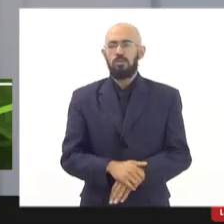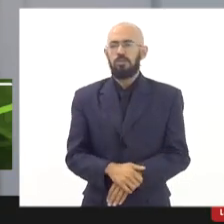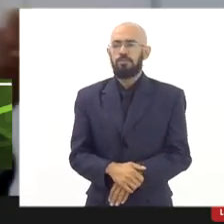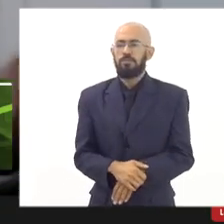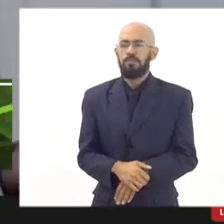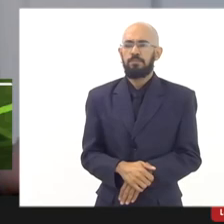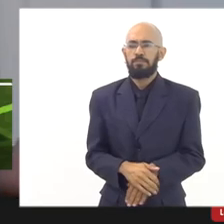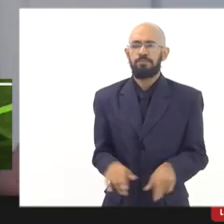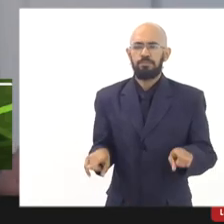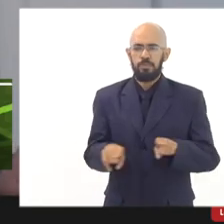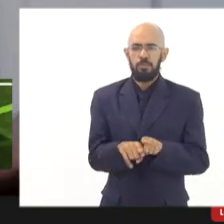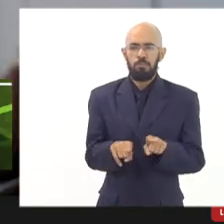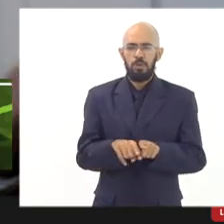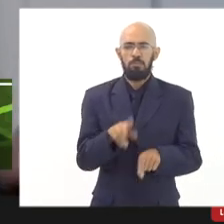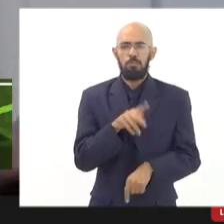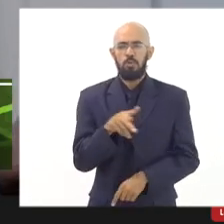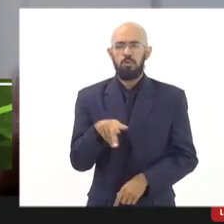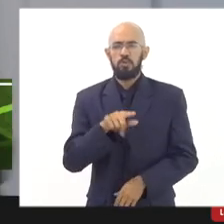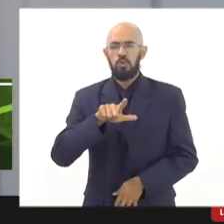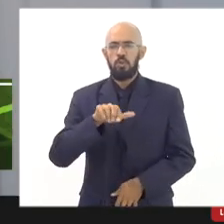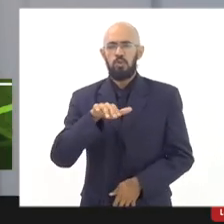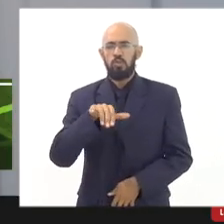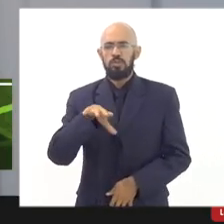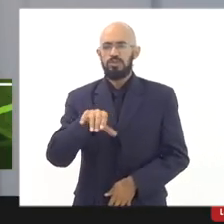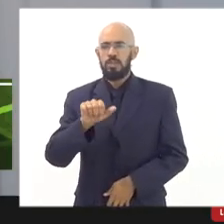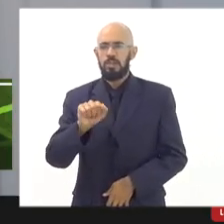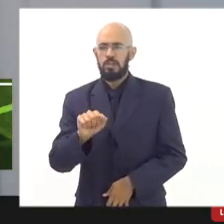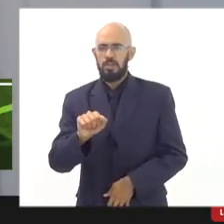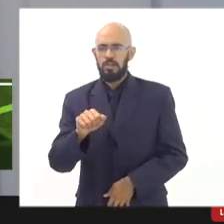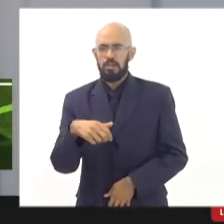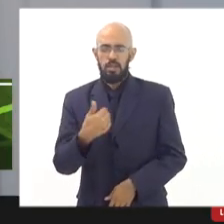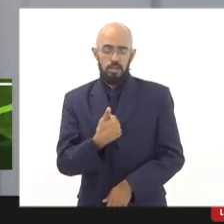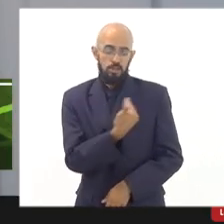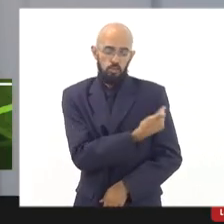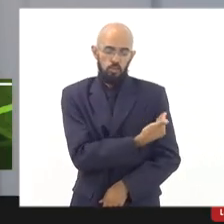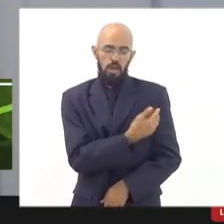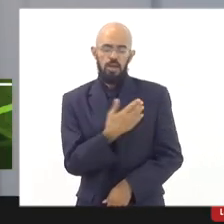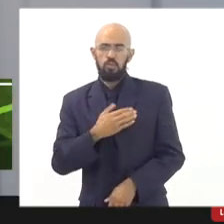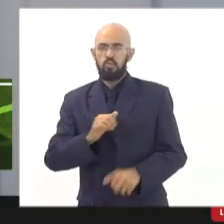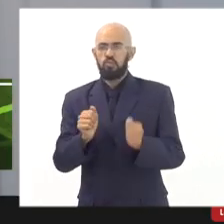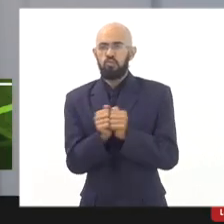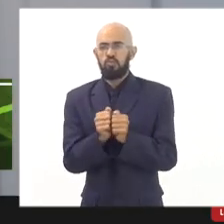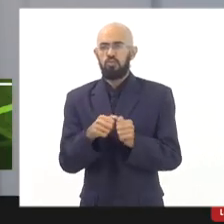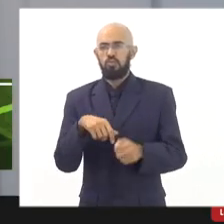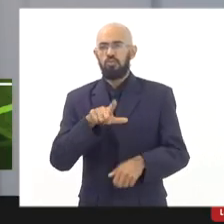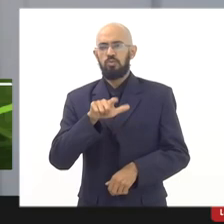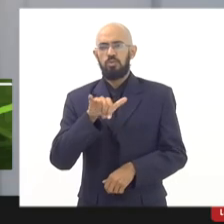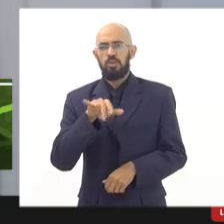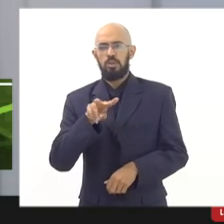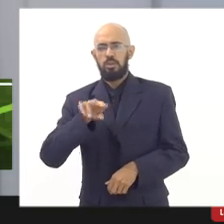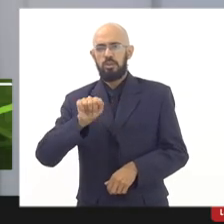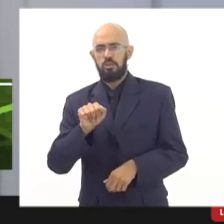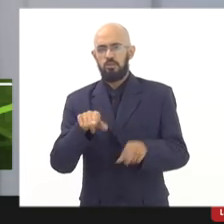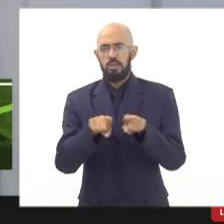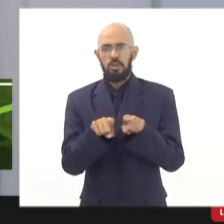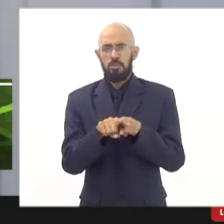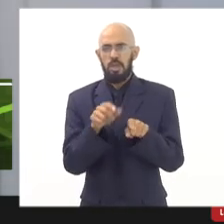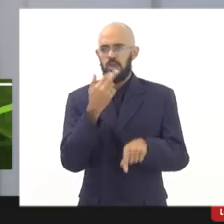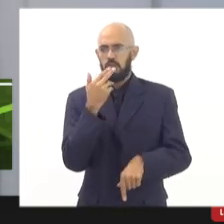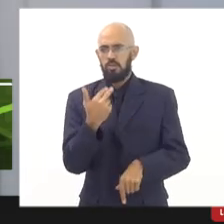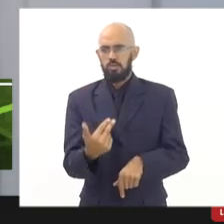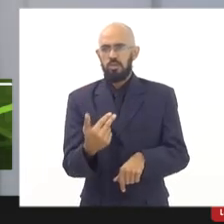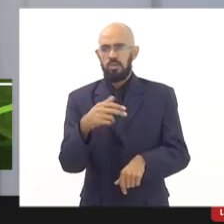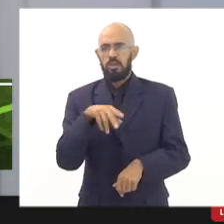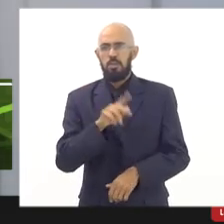Além da professora Luciana que está aqui com a Lívia que é a nossa nutricionista, também a